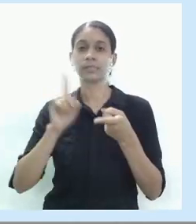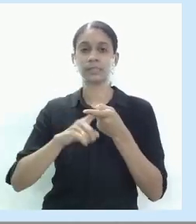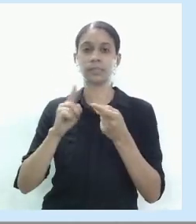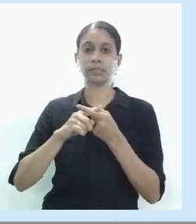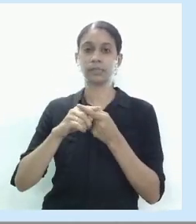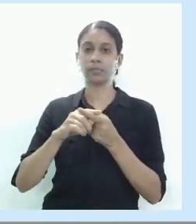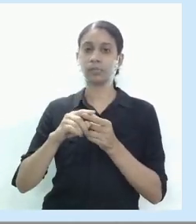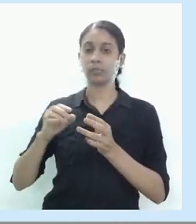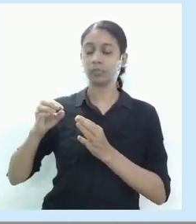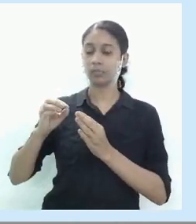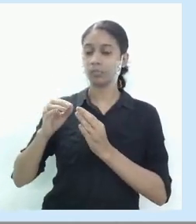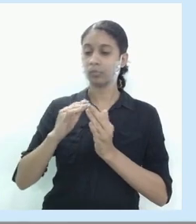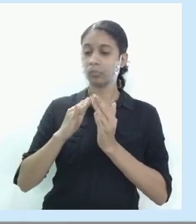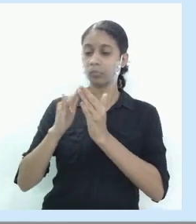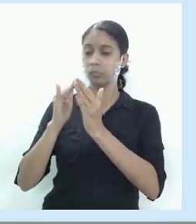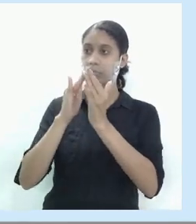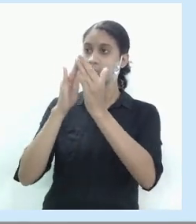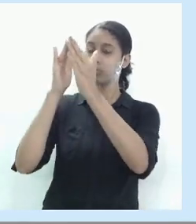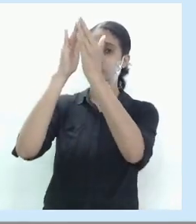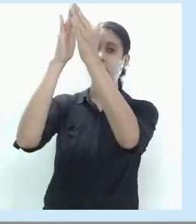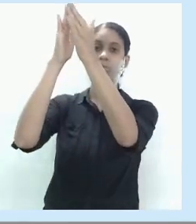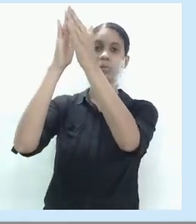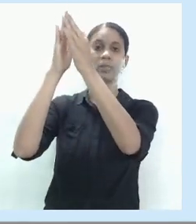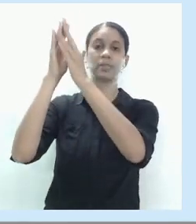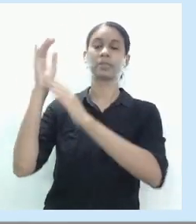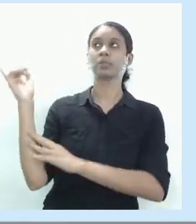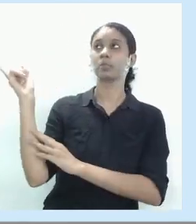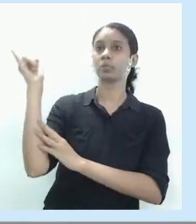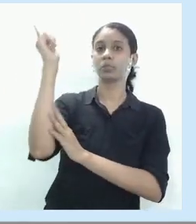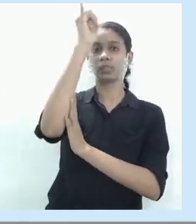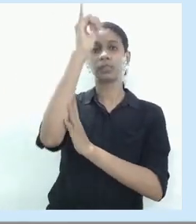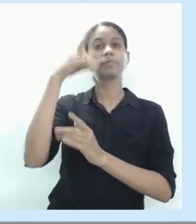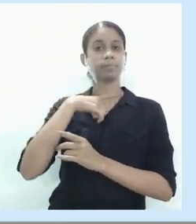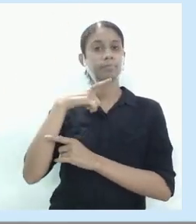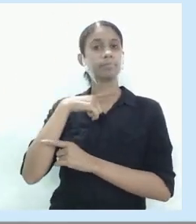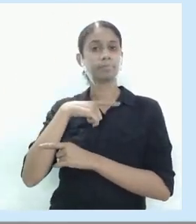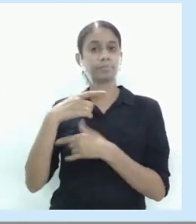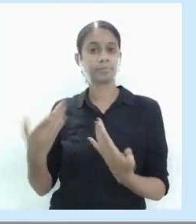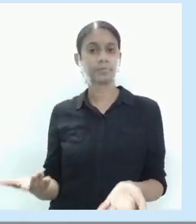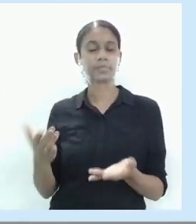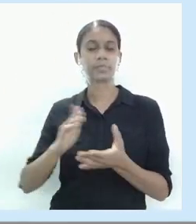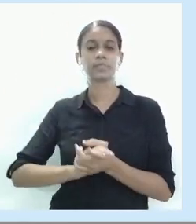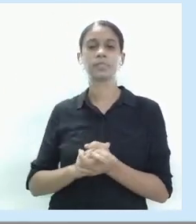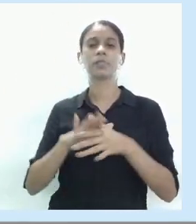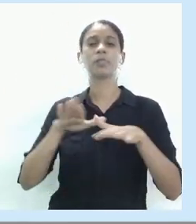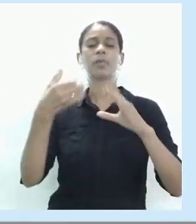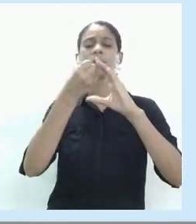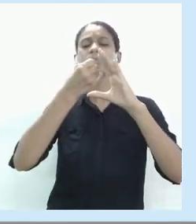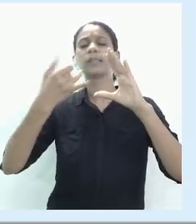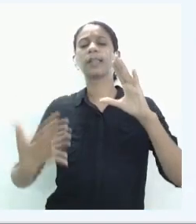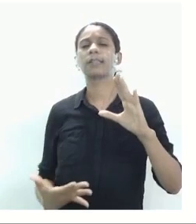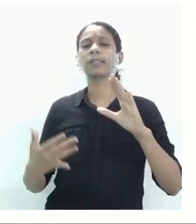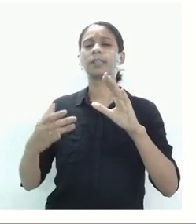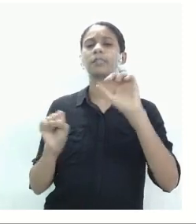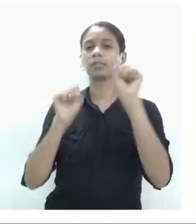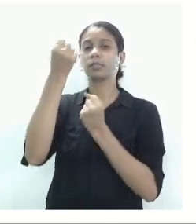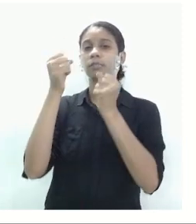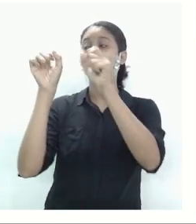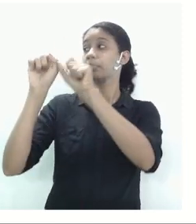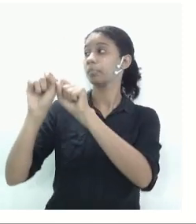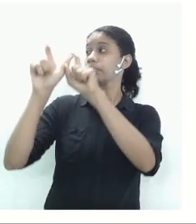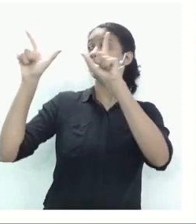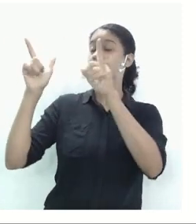indústrias de todo tipo. Mas quais são as classificações industriais? Vai lá para o slide. Olha lá.